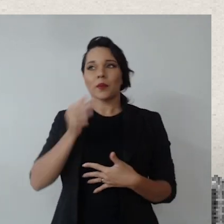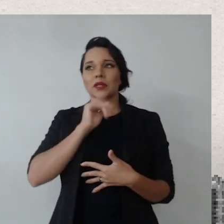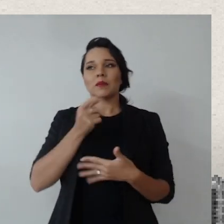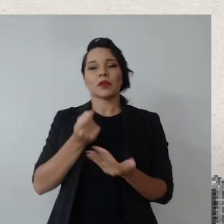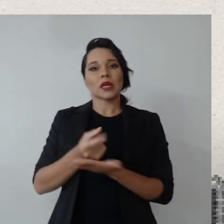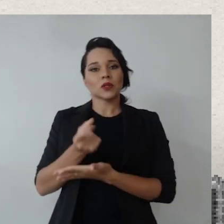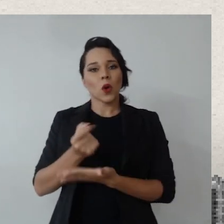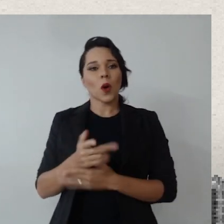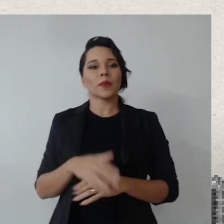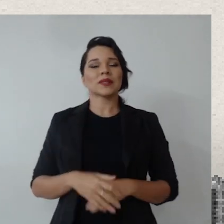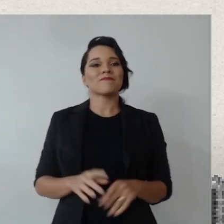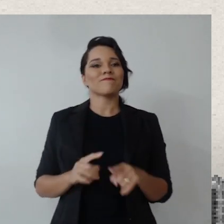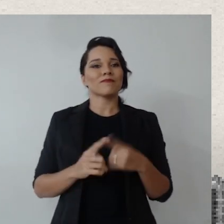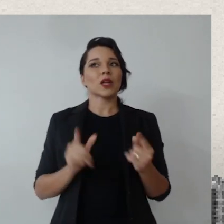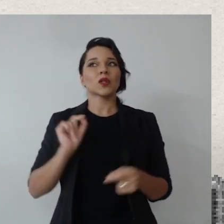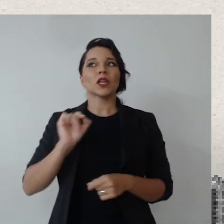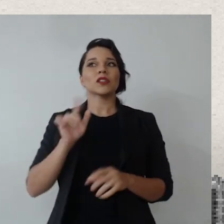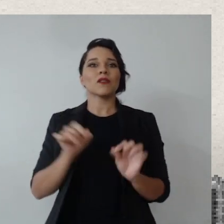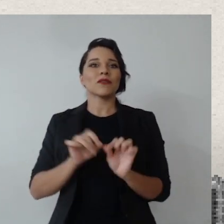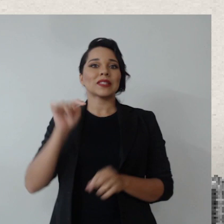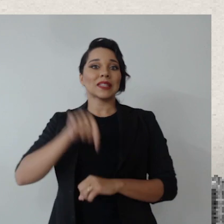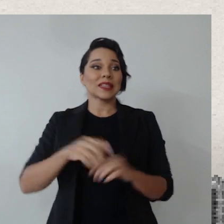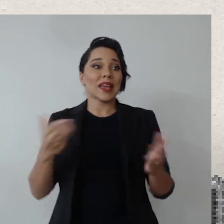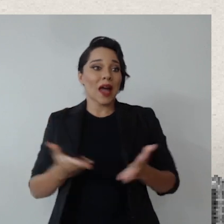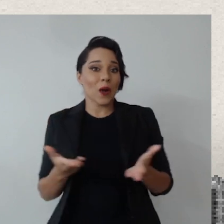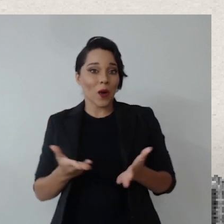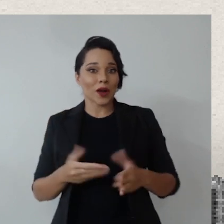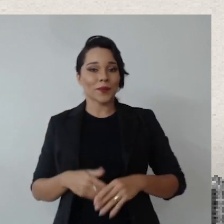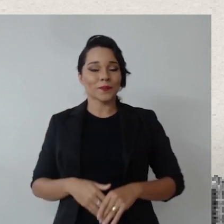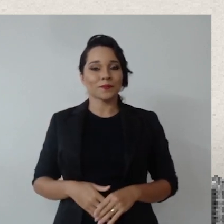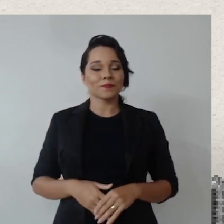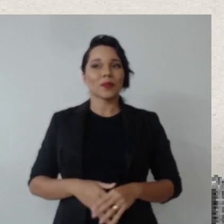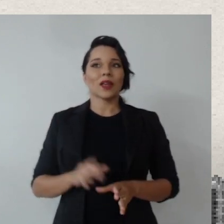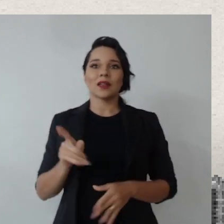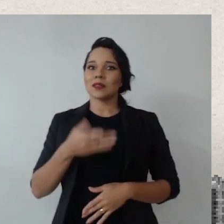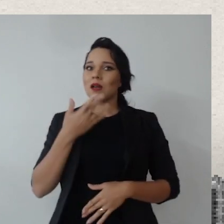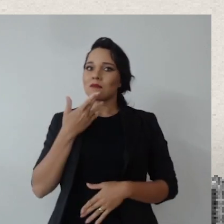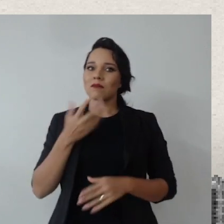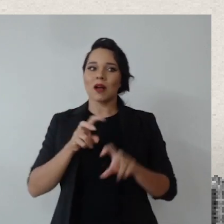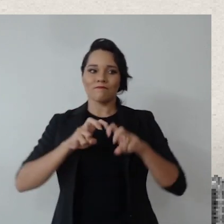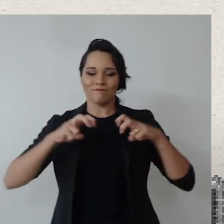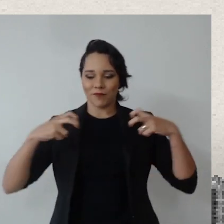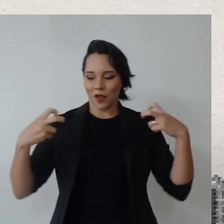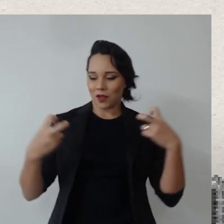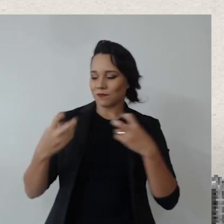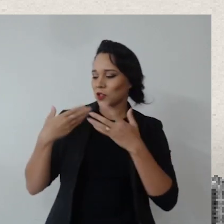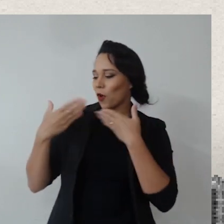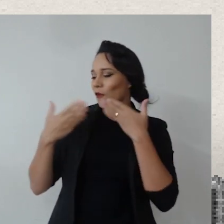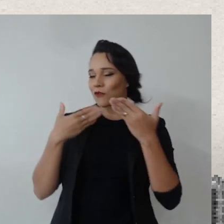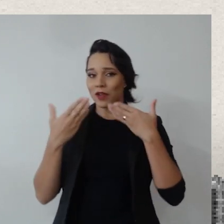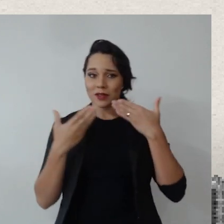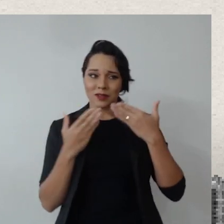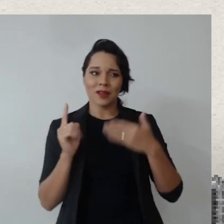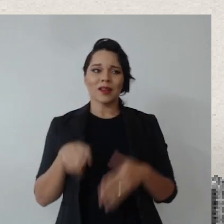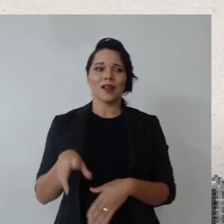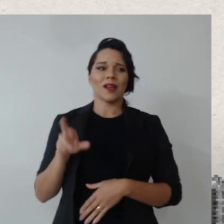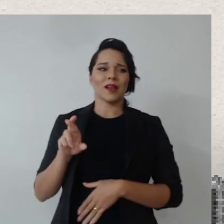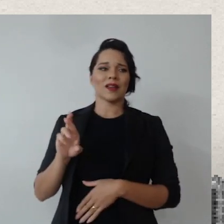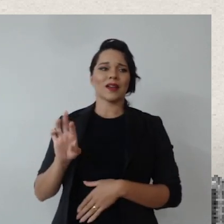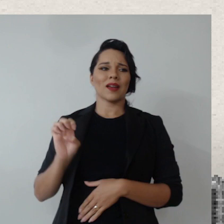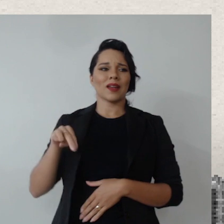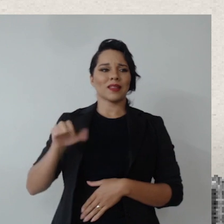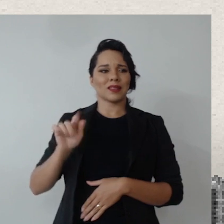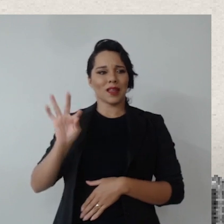no caso das compras, mas o que a gente vai fazer aqui agora, pessoal, isso é uma roda de conversa, a ideia era, Renato,